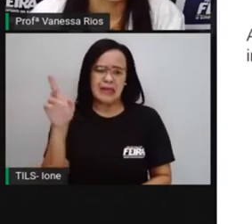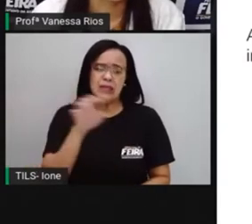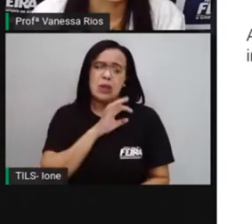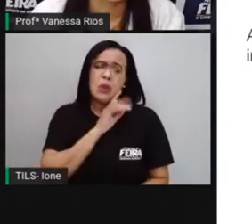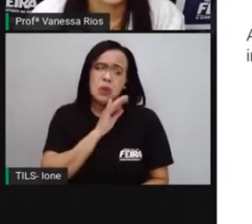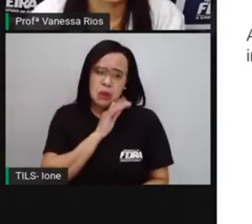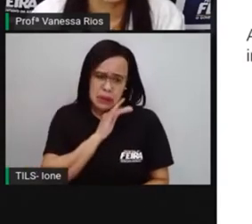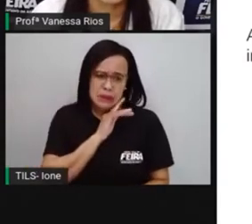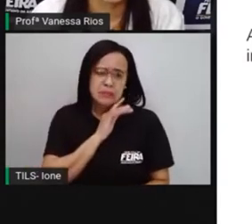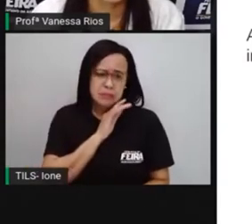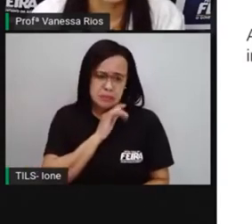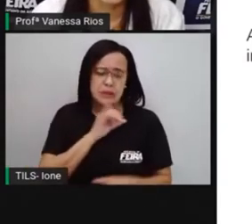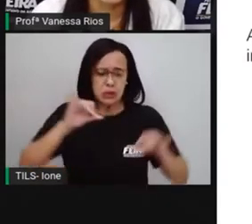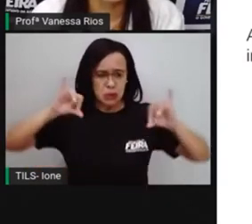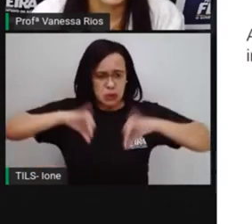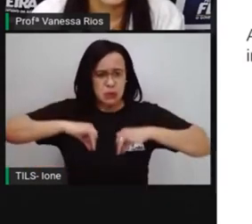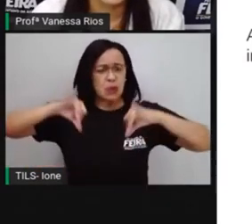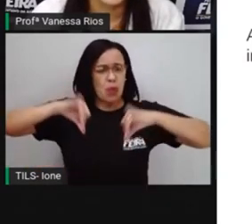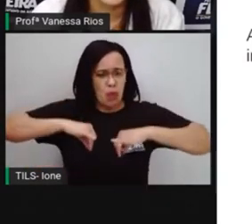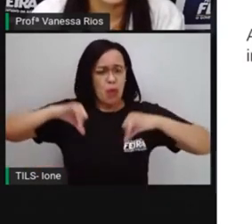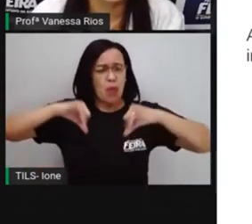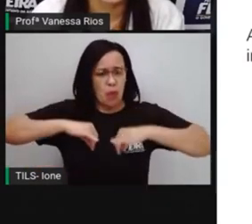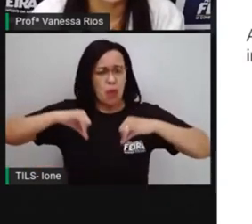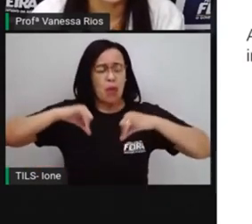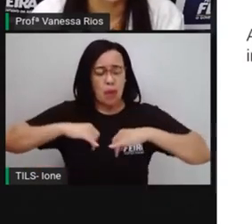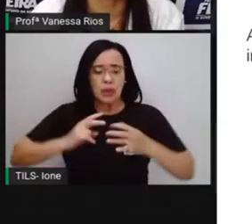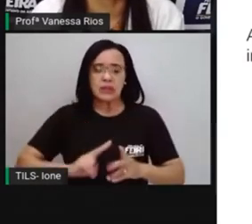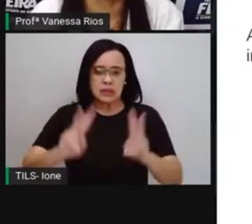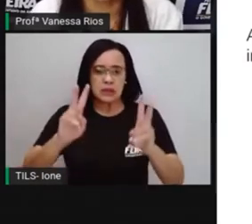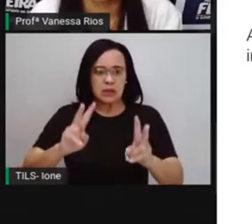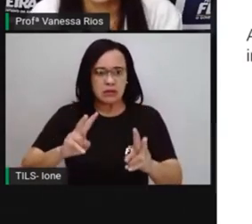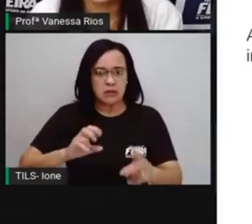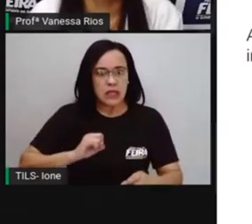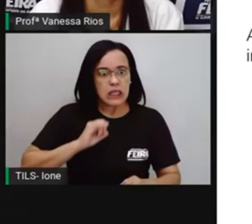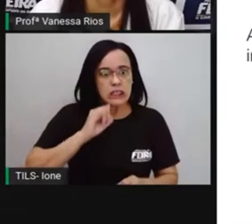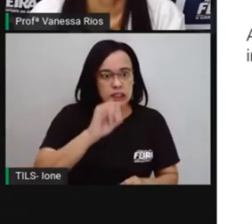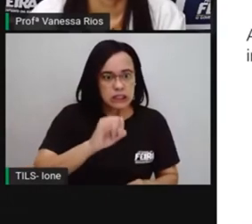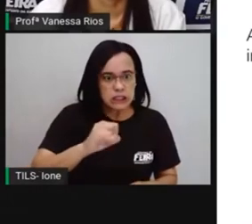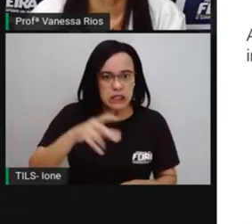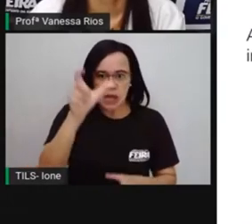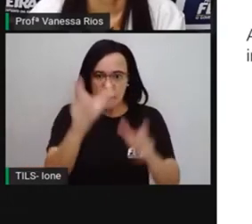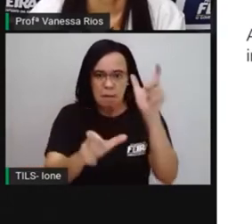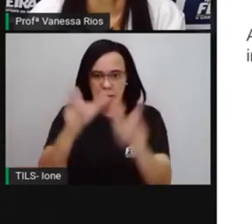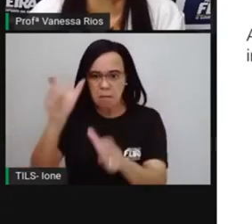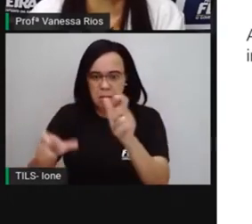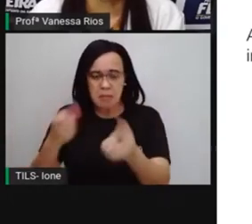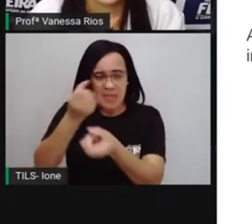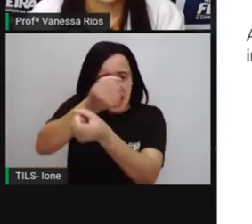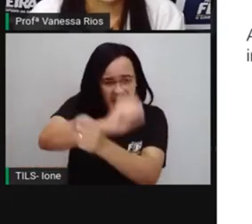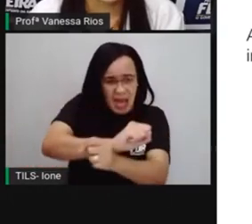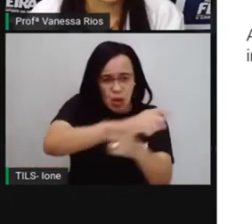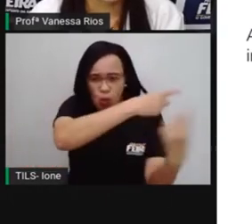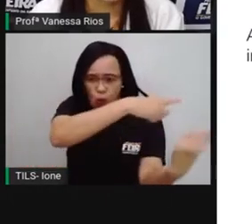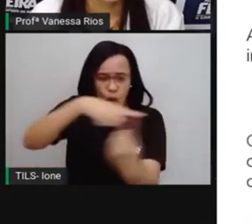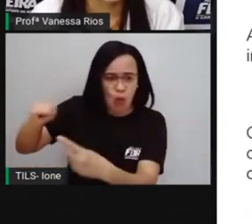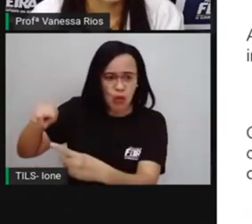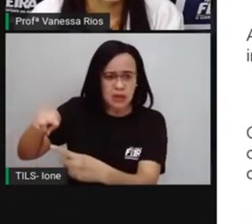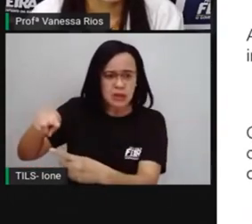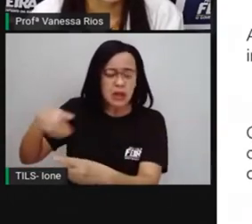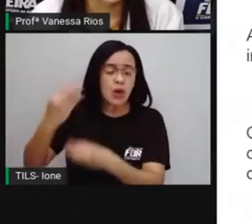Aqueles que se rebelavam contra a rotina imposta eram mortos ou torturados.